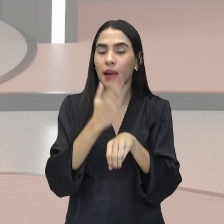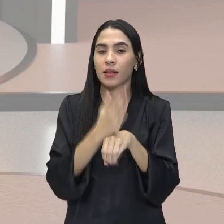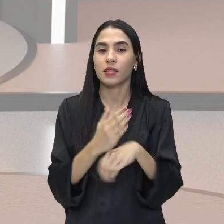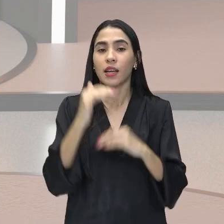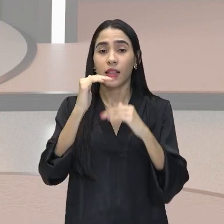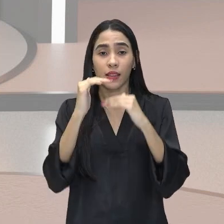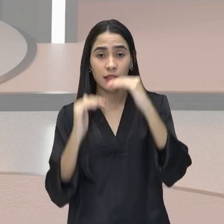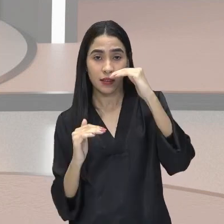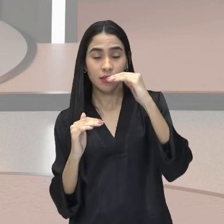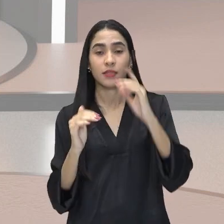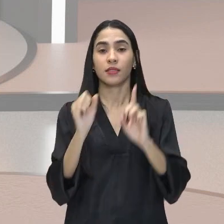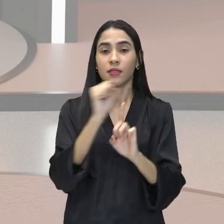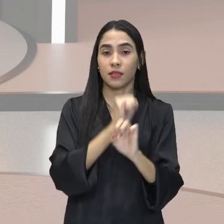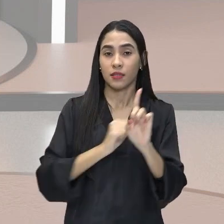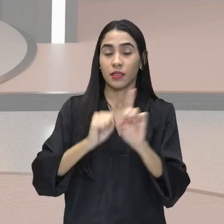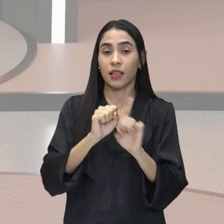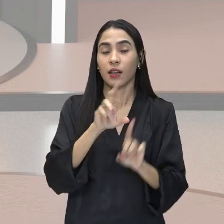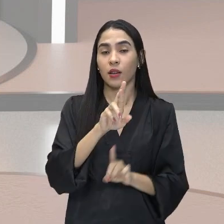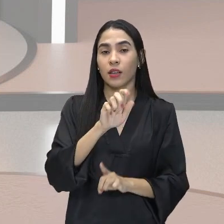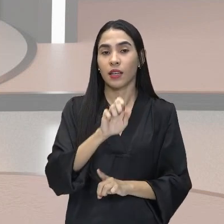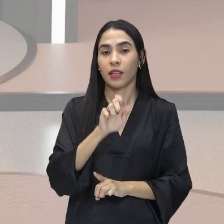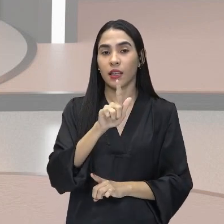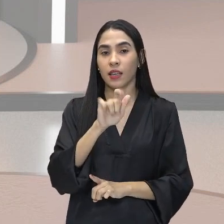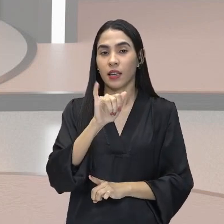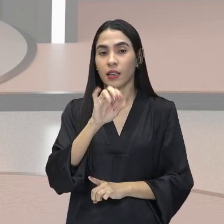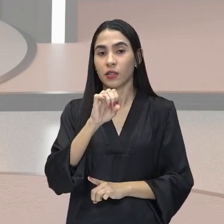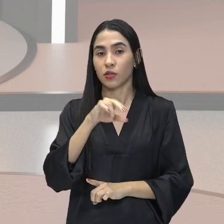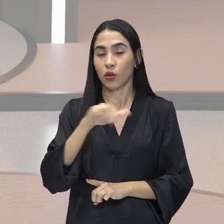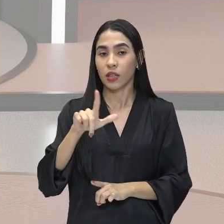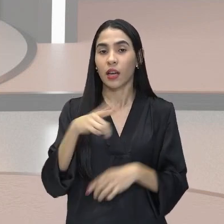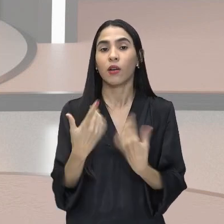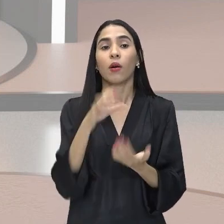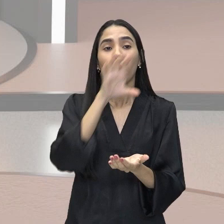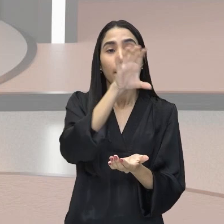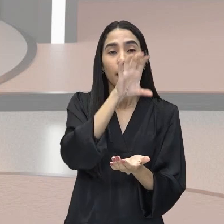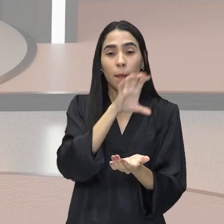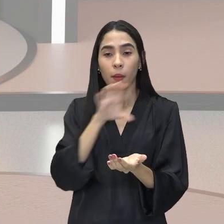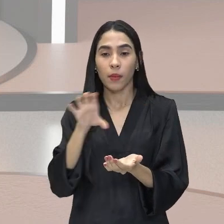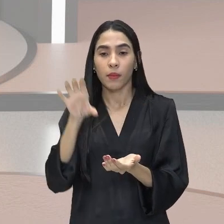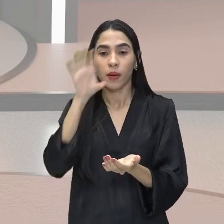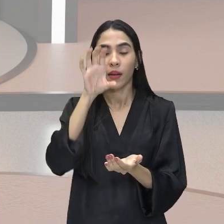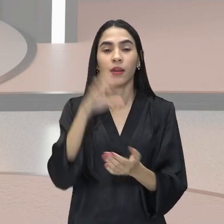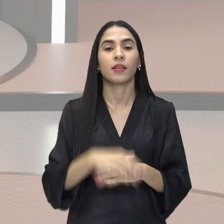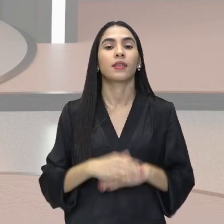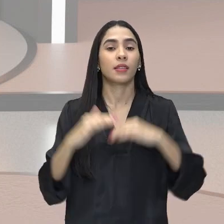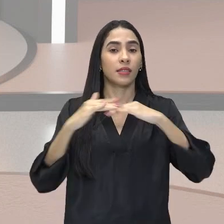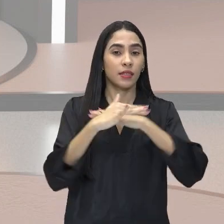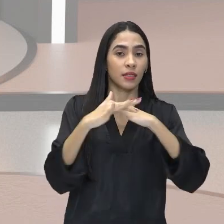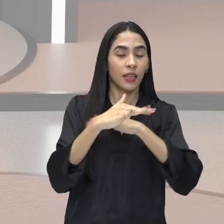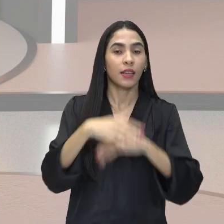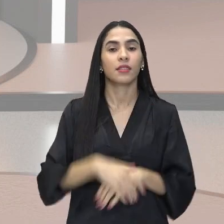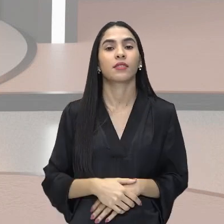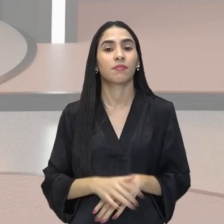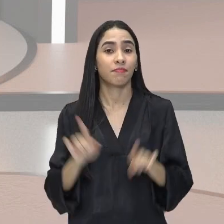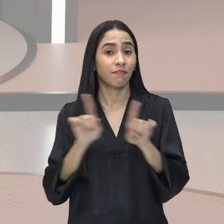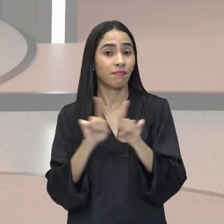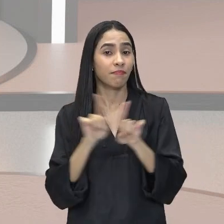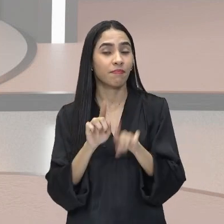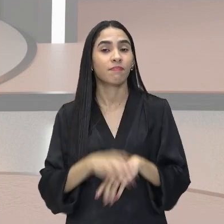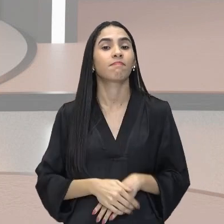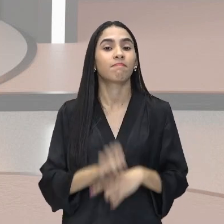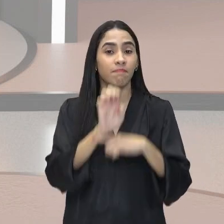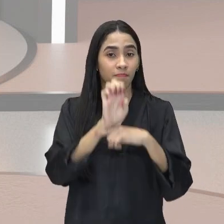desigualdade regional, que ocorre entre regiões, cidades e até mesmo